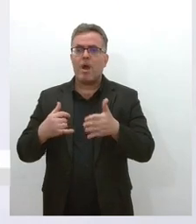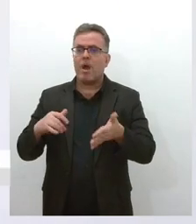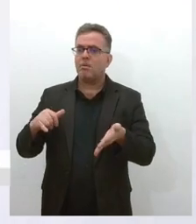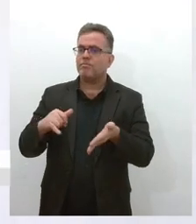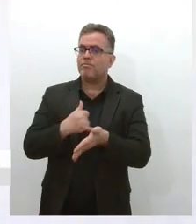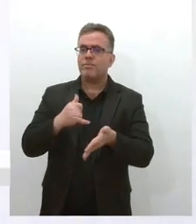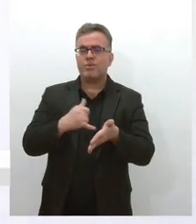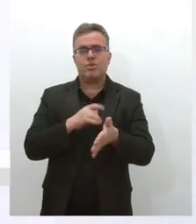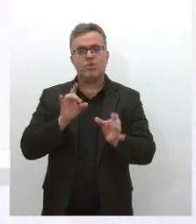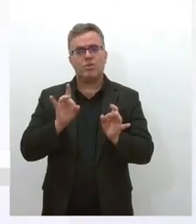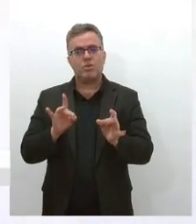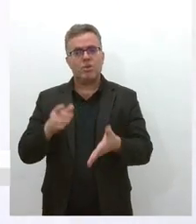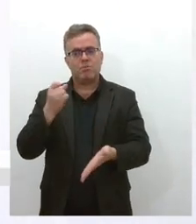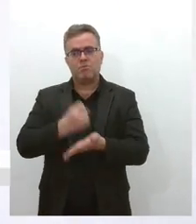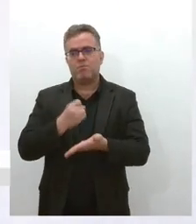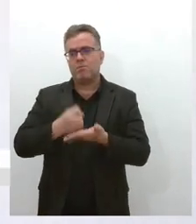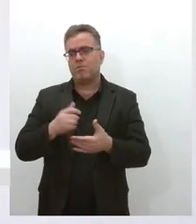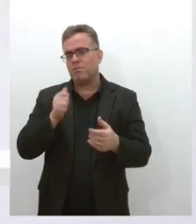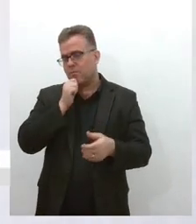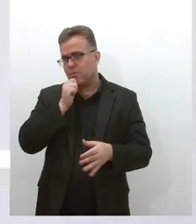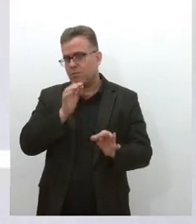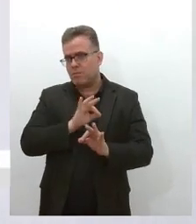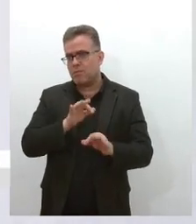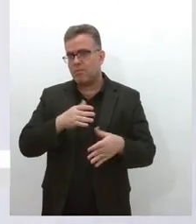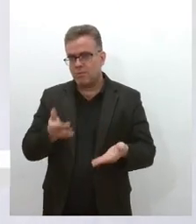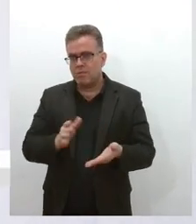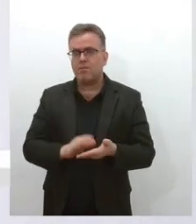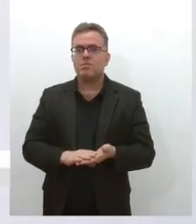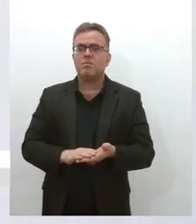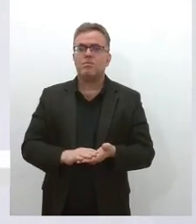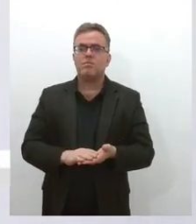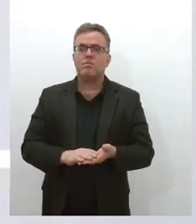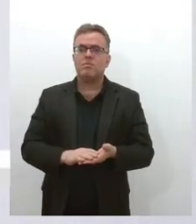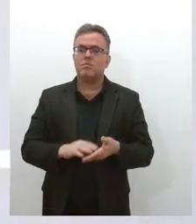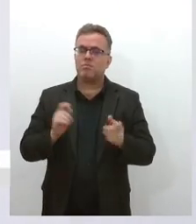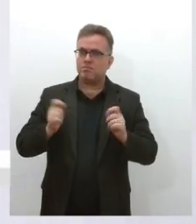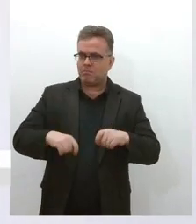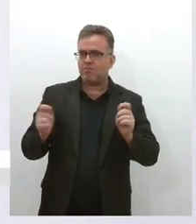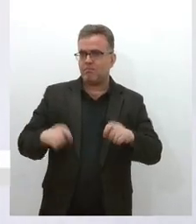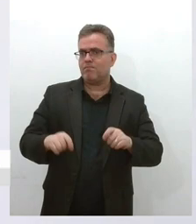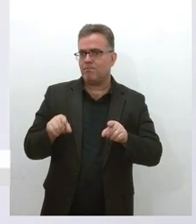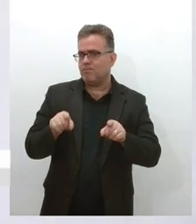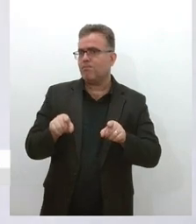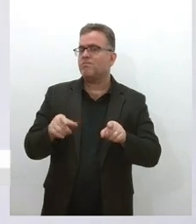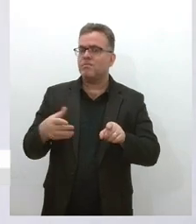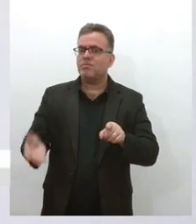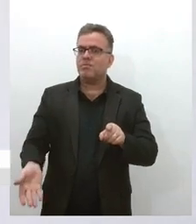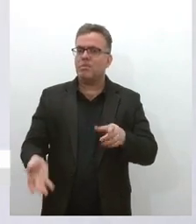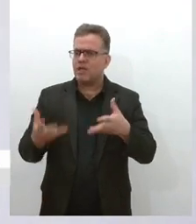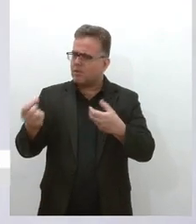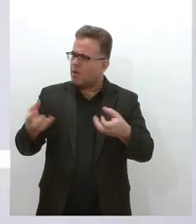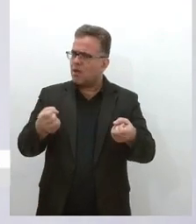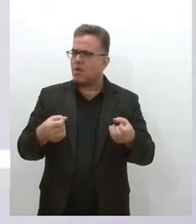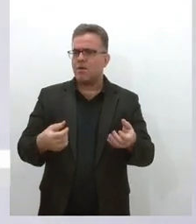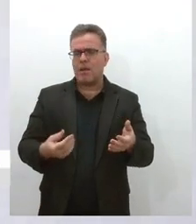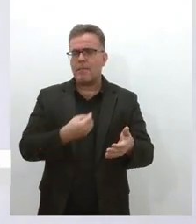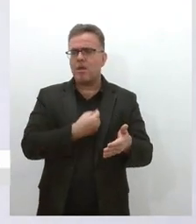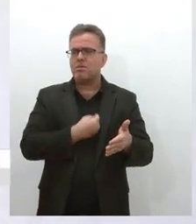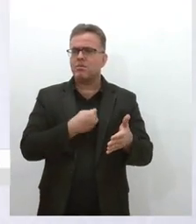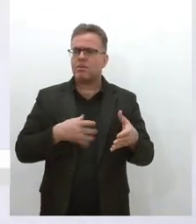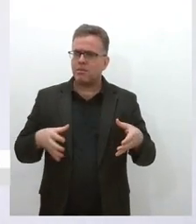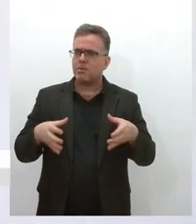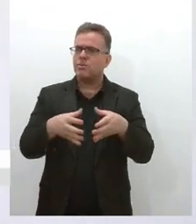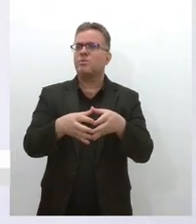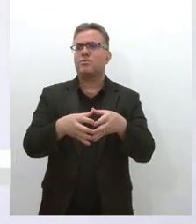enormes para os trabalhadores, mas sempre que possível, né, participem das suas entidades sindicais, façam as